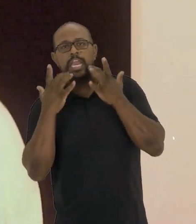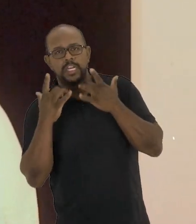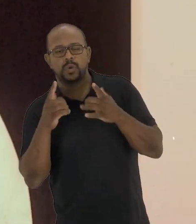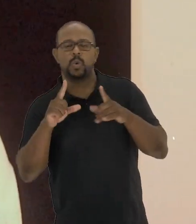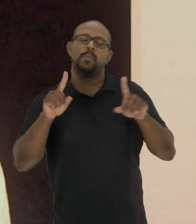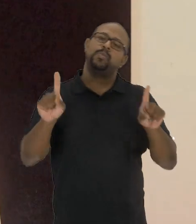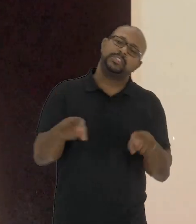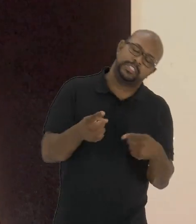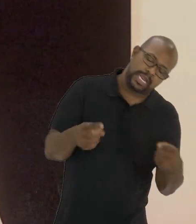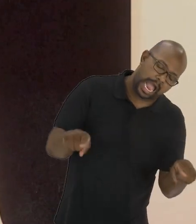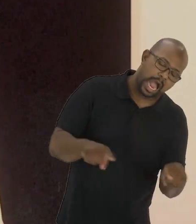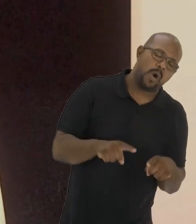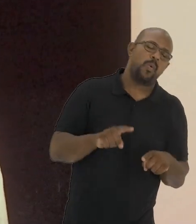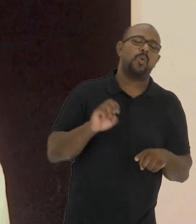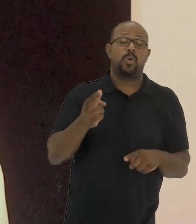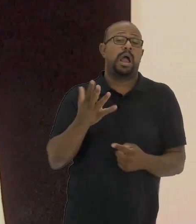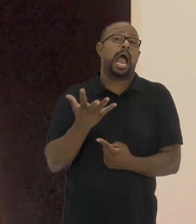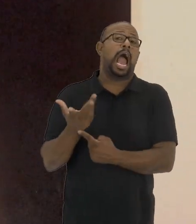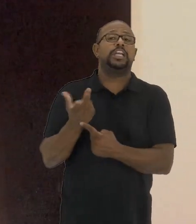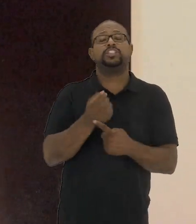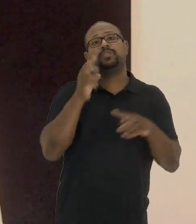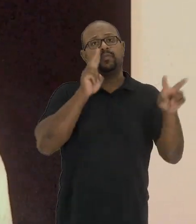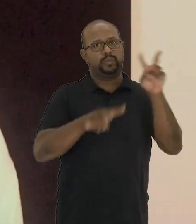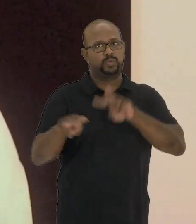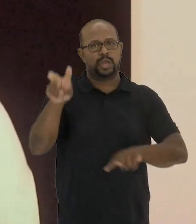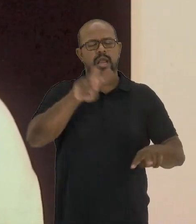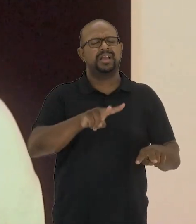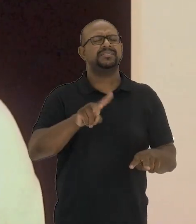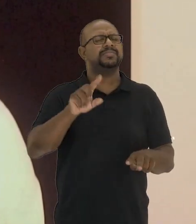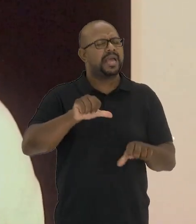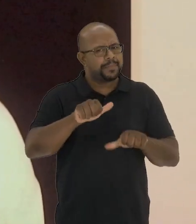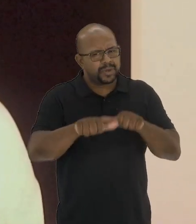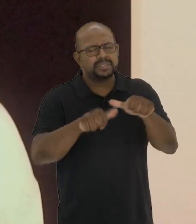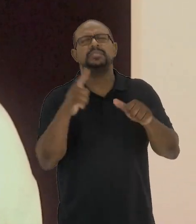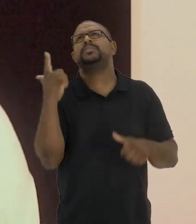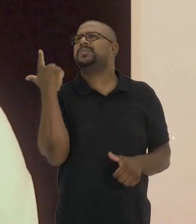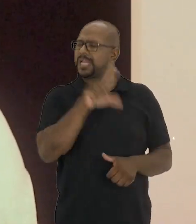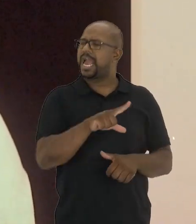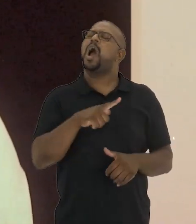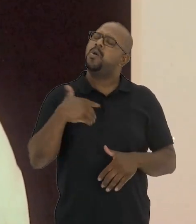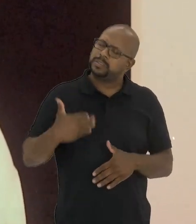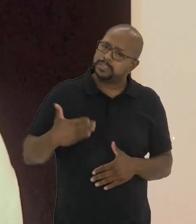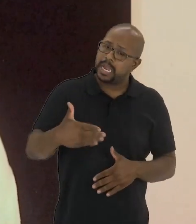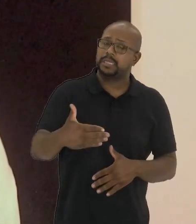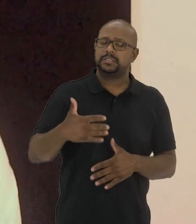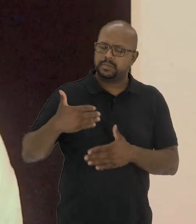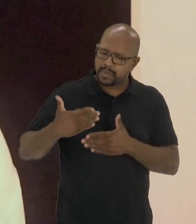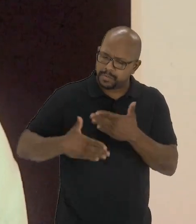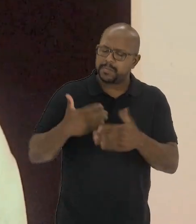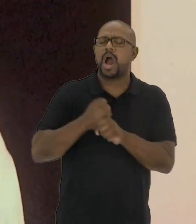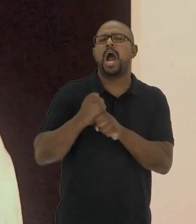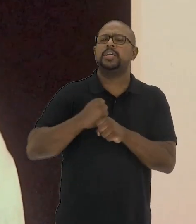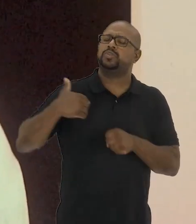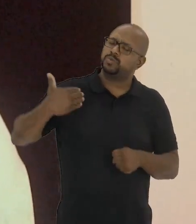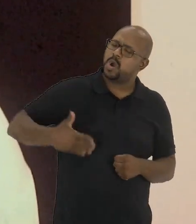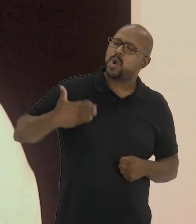fosse ele cênico, musical ou das próprias artes visuais. Mas as mudanças acontecem e vêm acontecendo